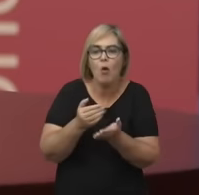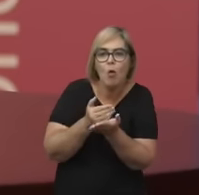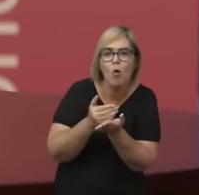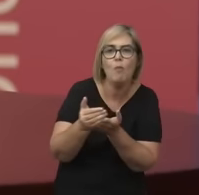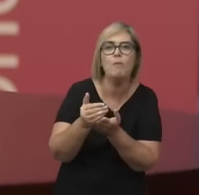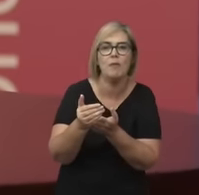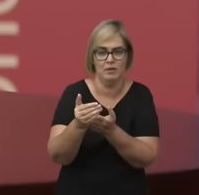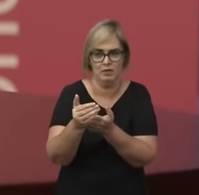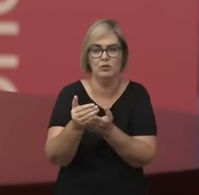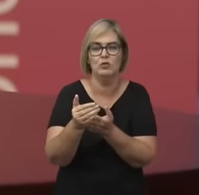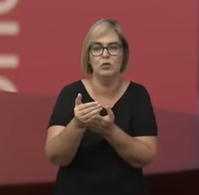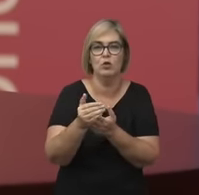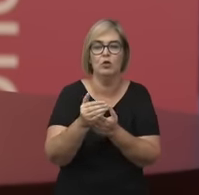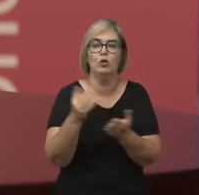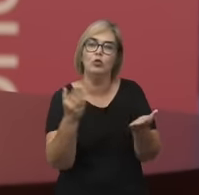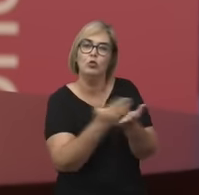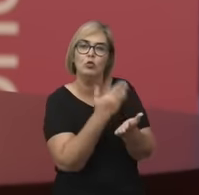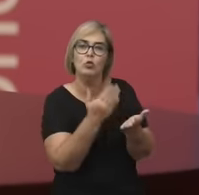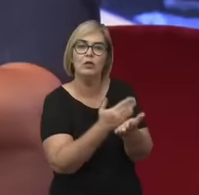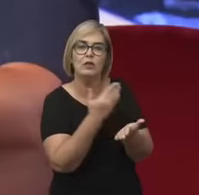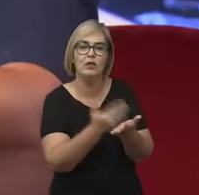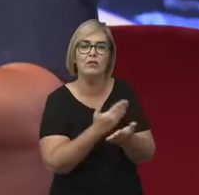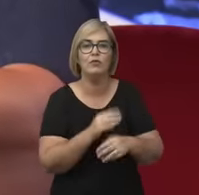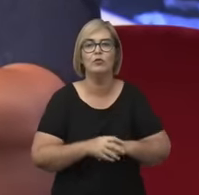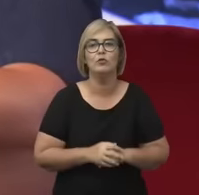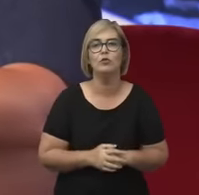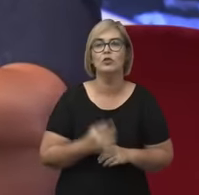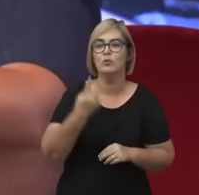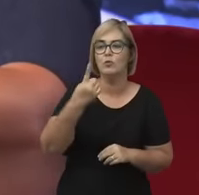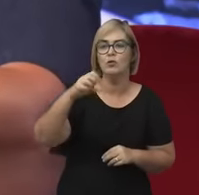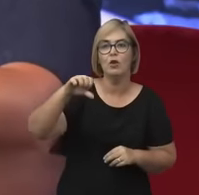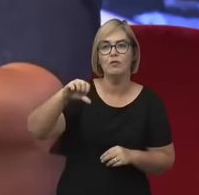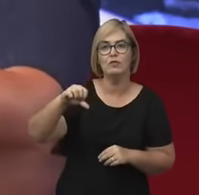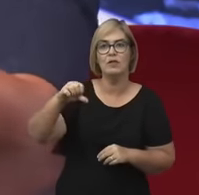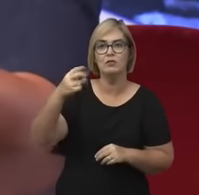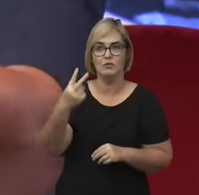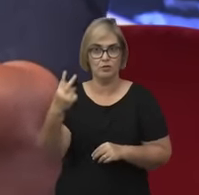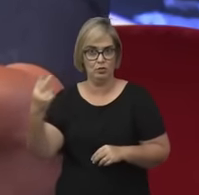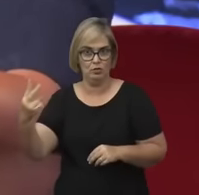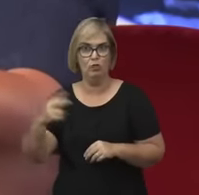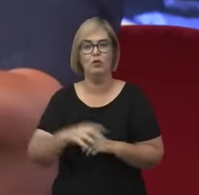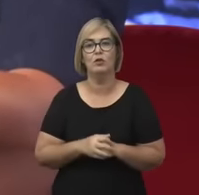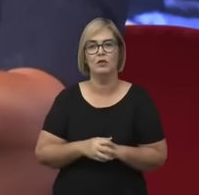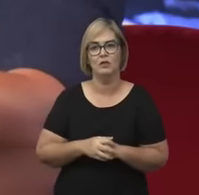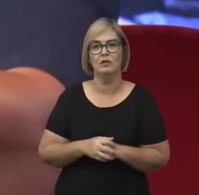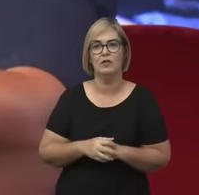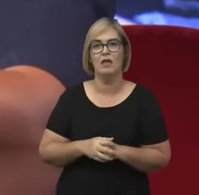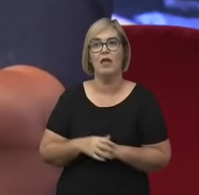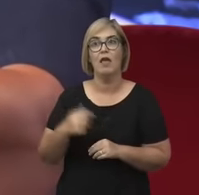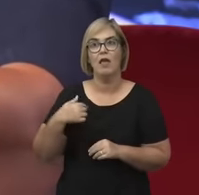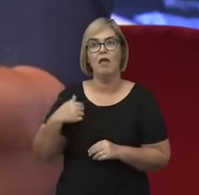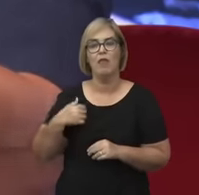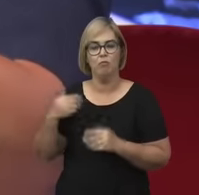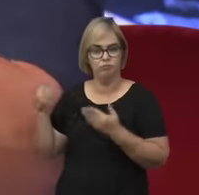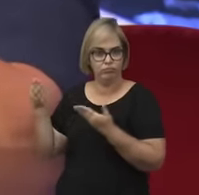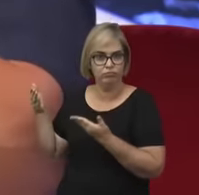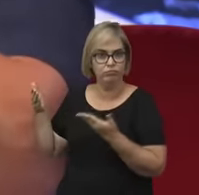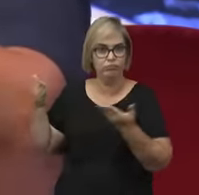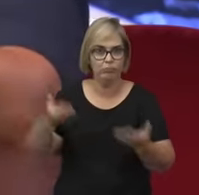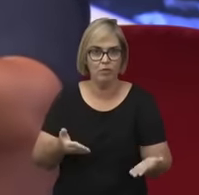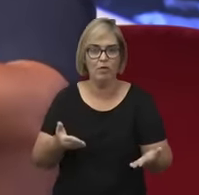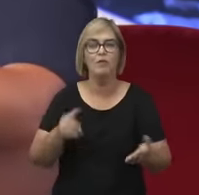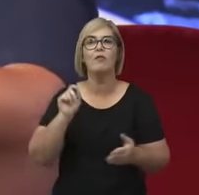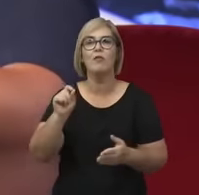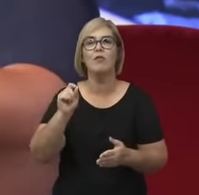Filósofas, publicado em 2022 pela editora Record. Eu recebi esse convite de escrever o pós-fácil à edição